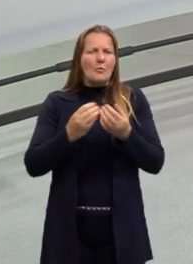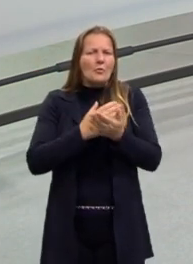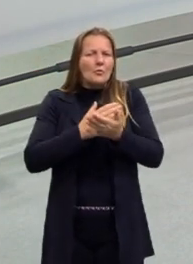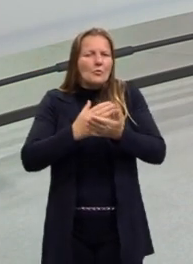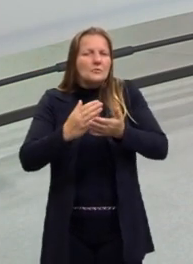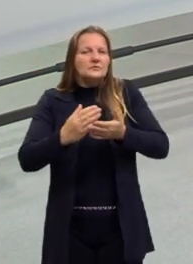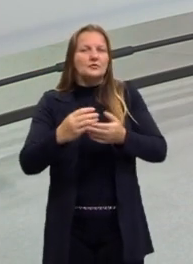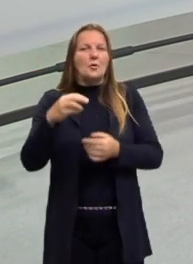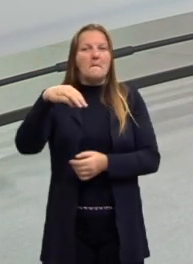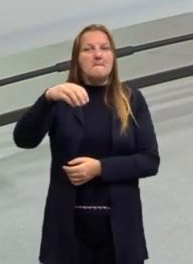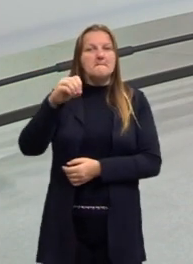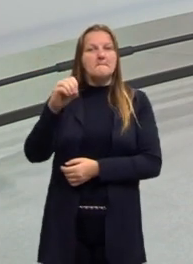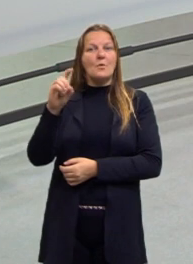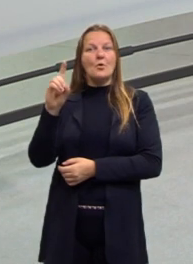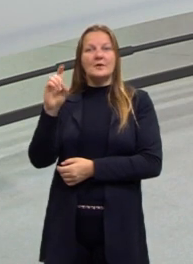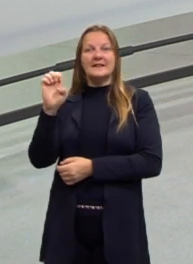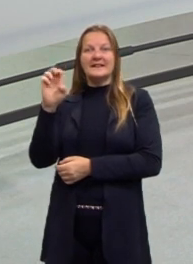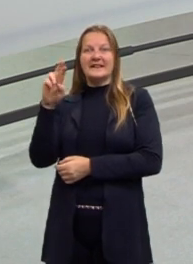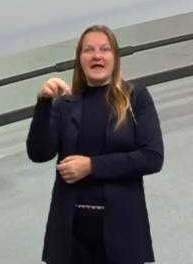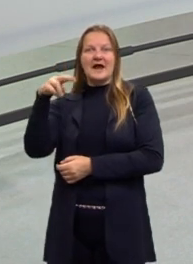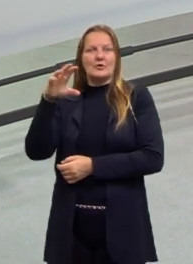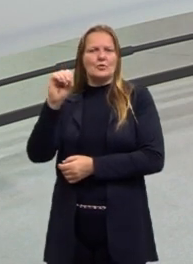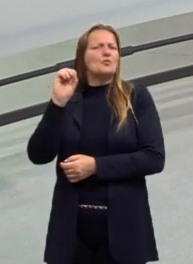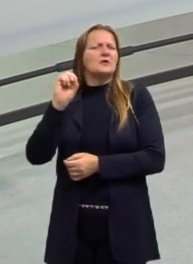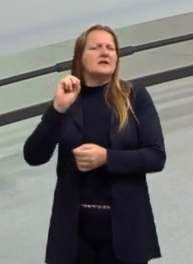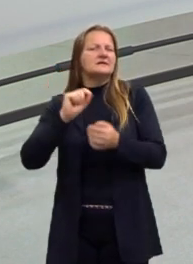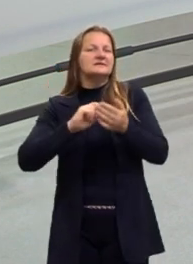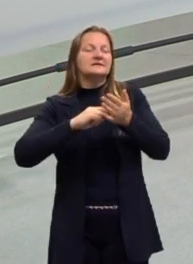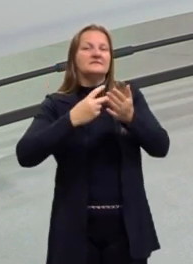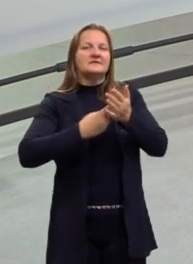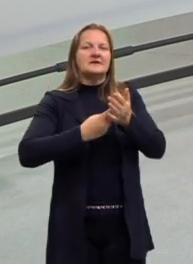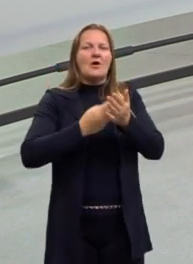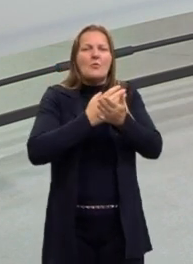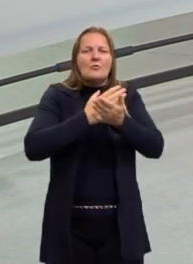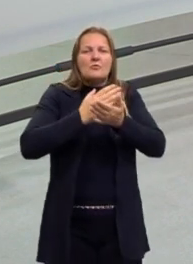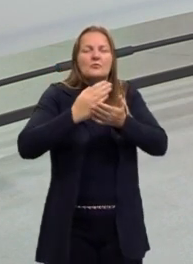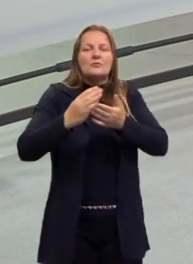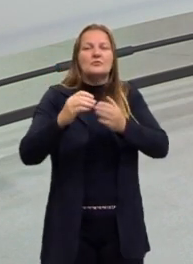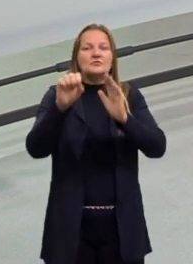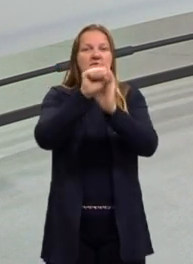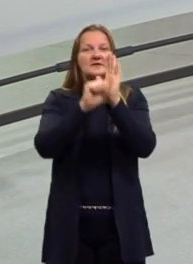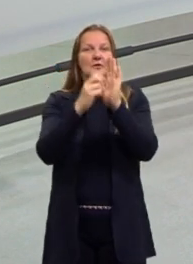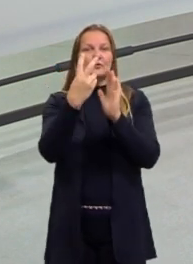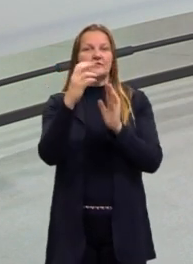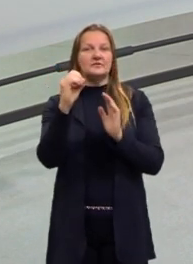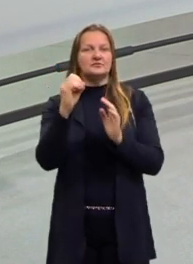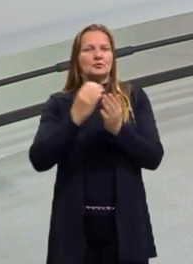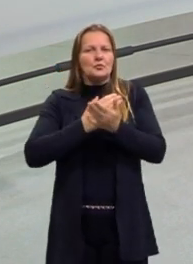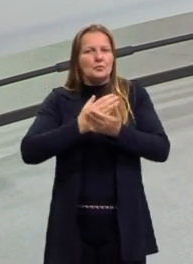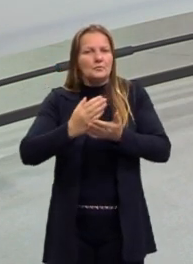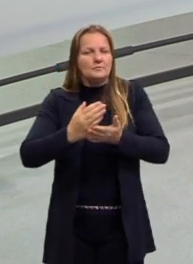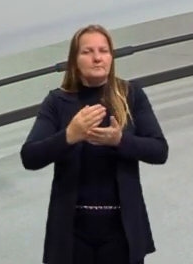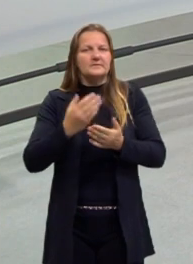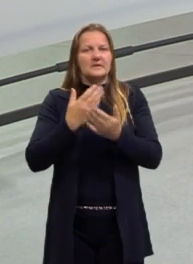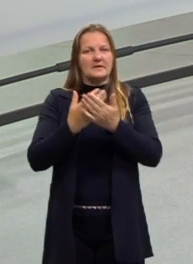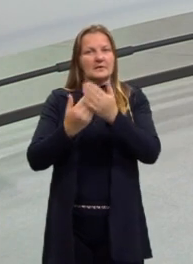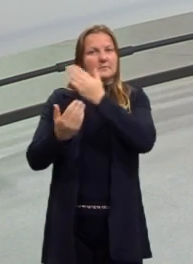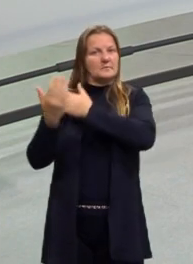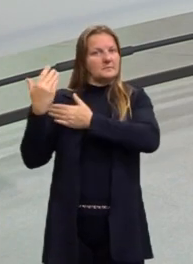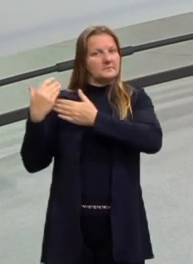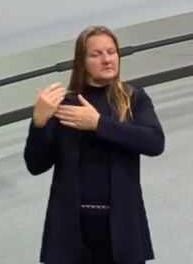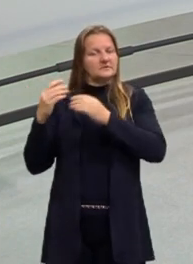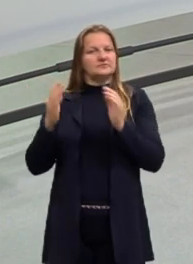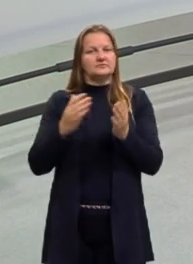O que é ser moderno? O que é esses primeiros anos aí do início do século XX que nós já começamos na outra semana